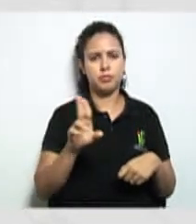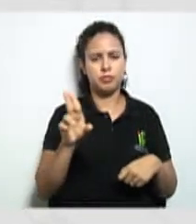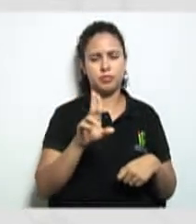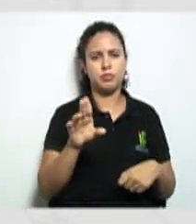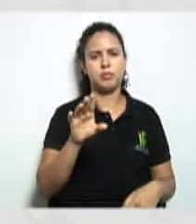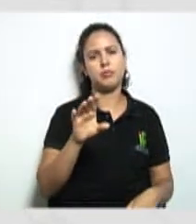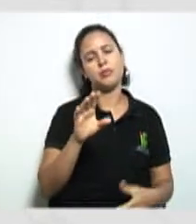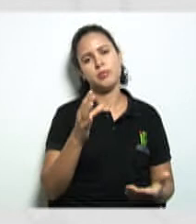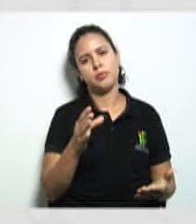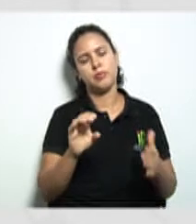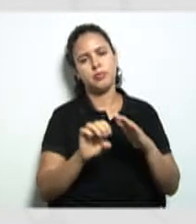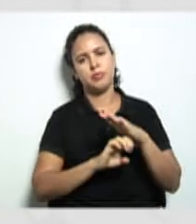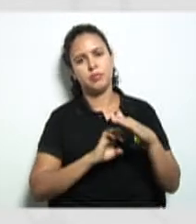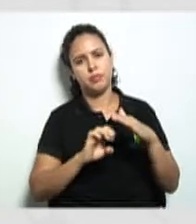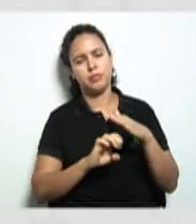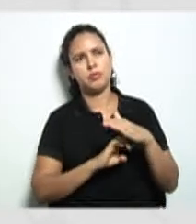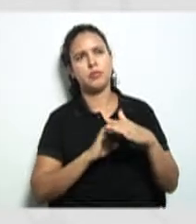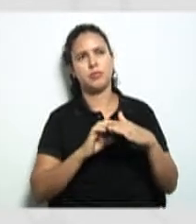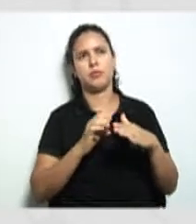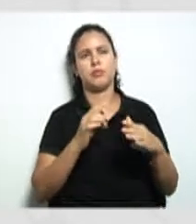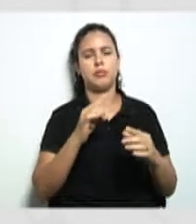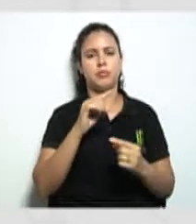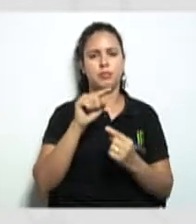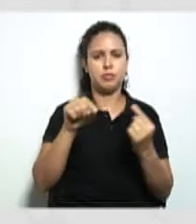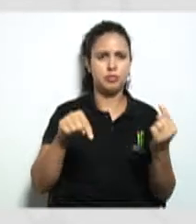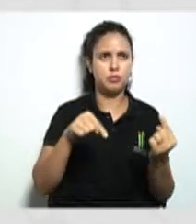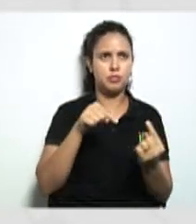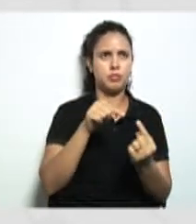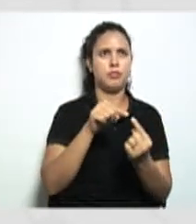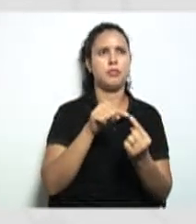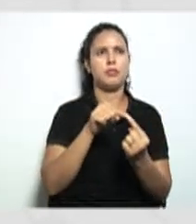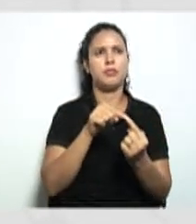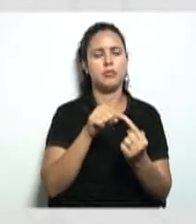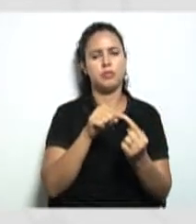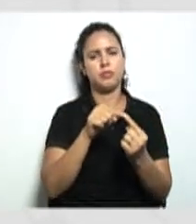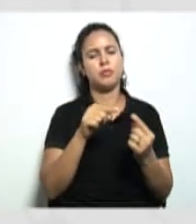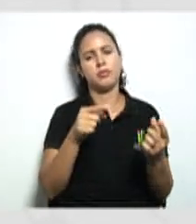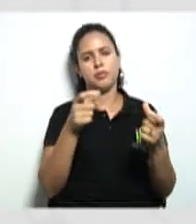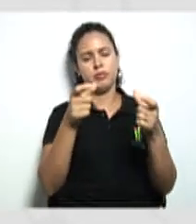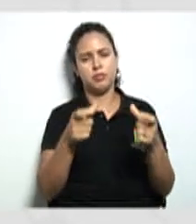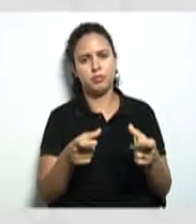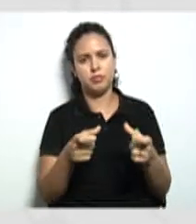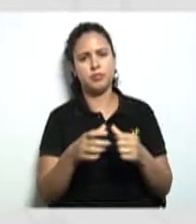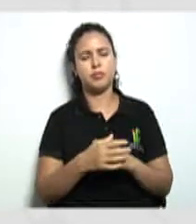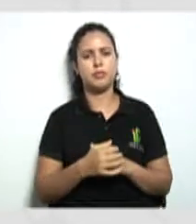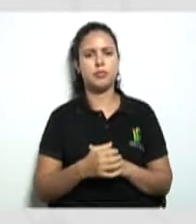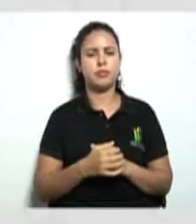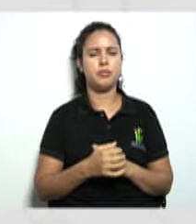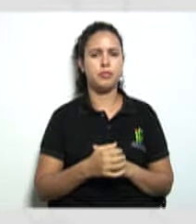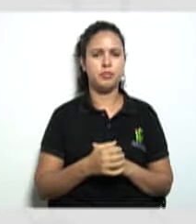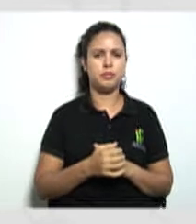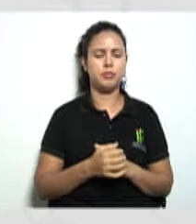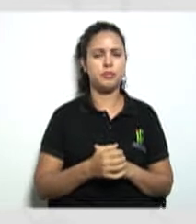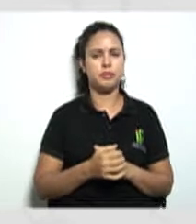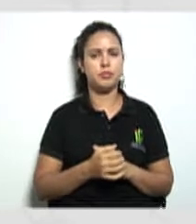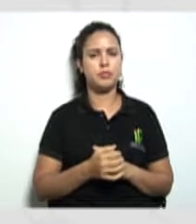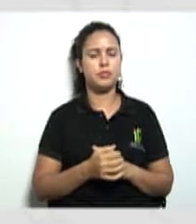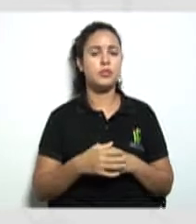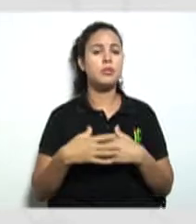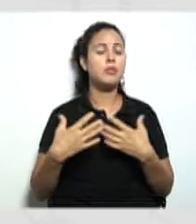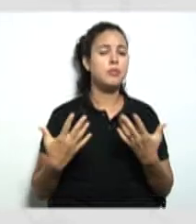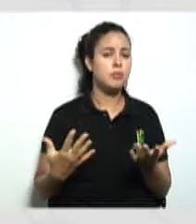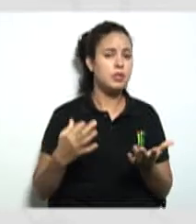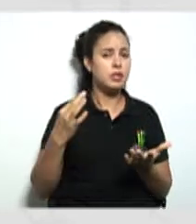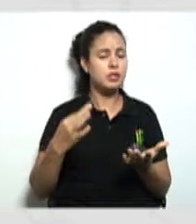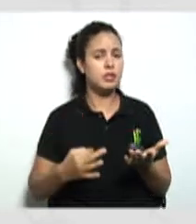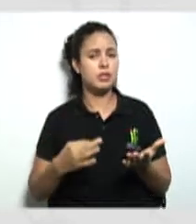entidade sede e objeto de funcionamento olha só pessoal está perfeita essa afirmativa foi